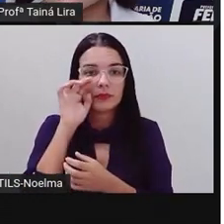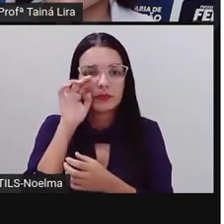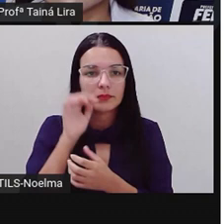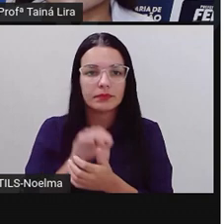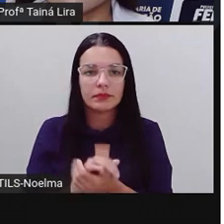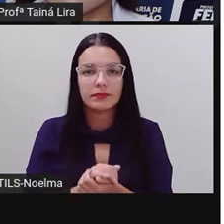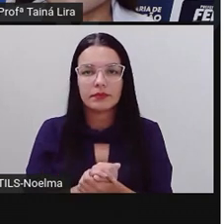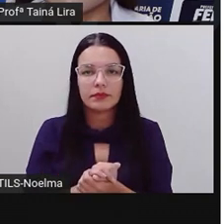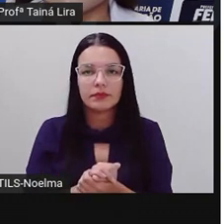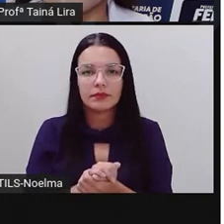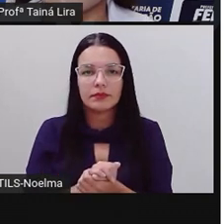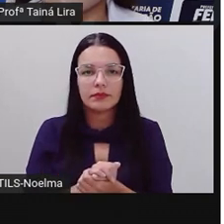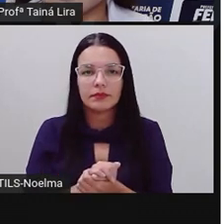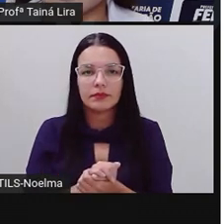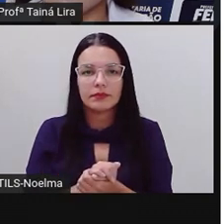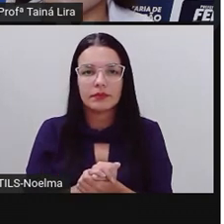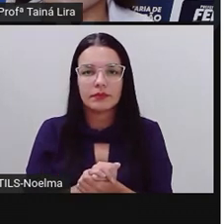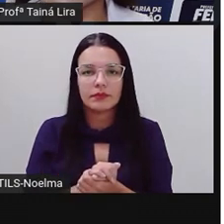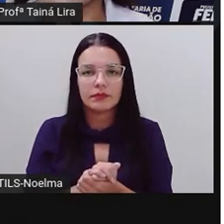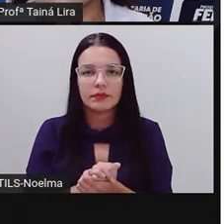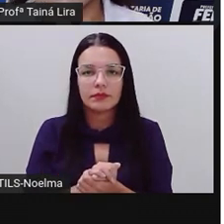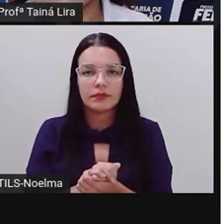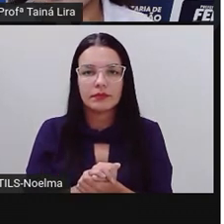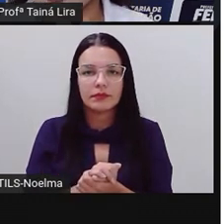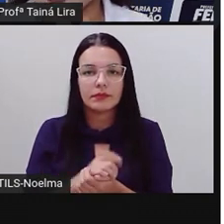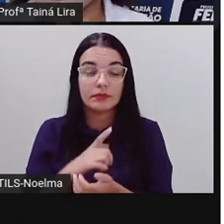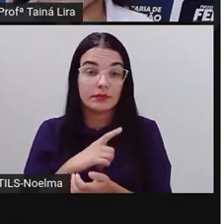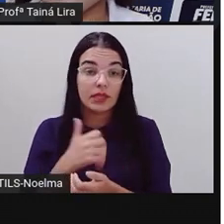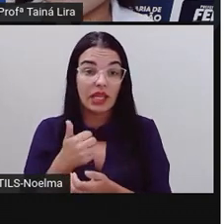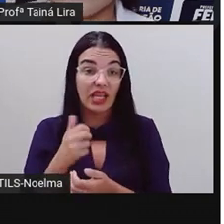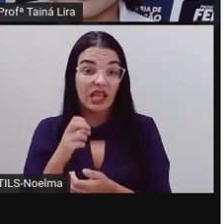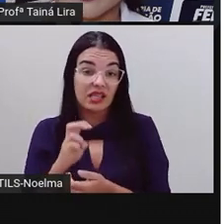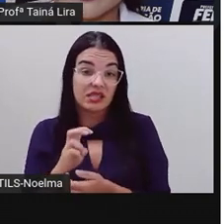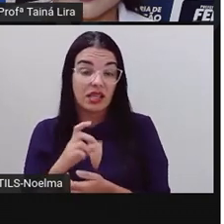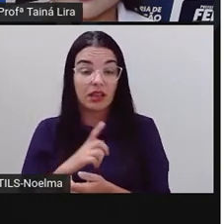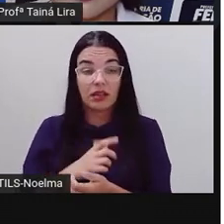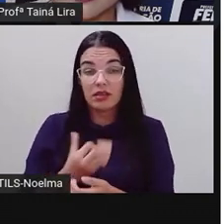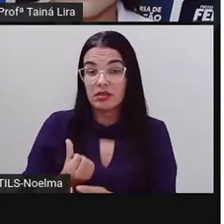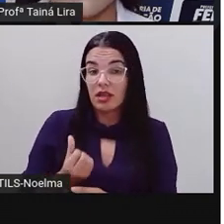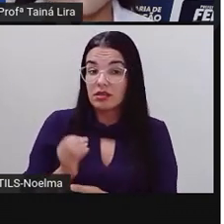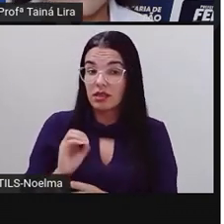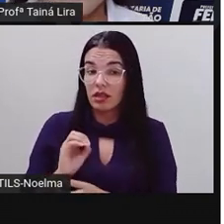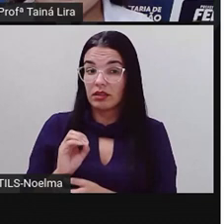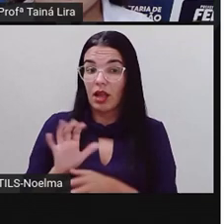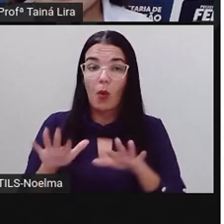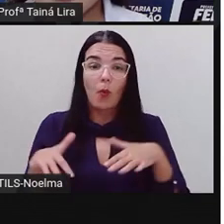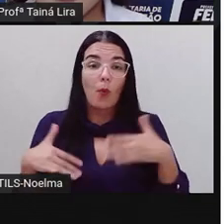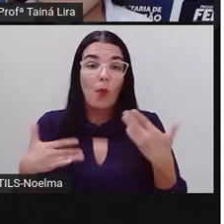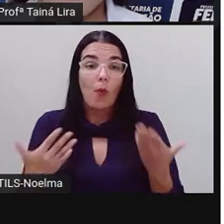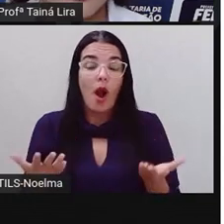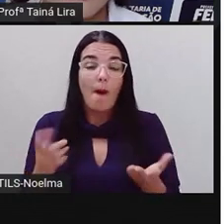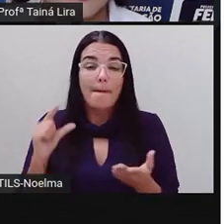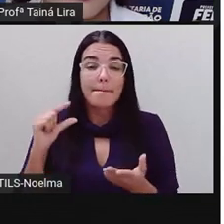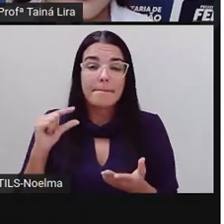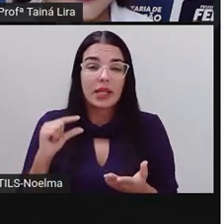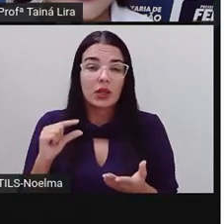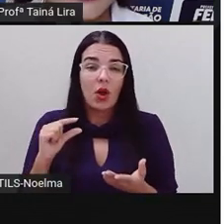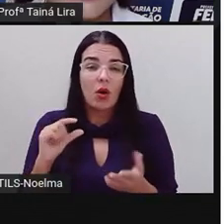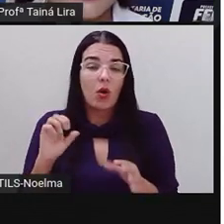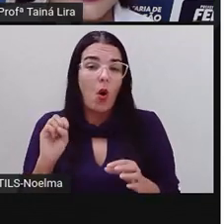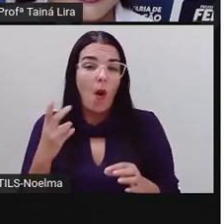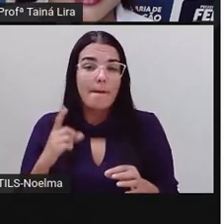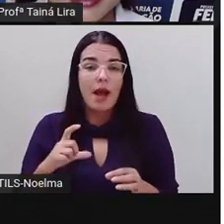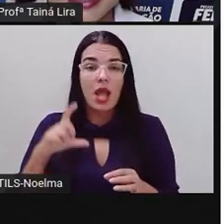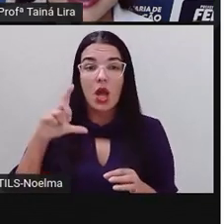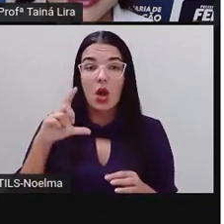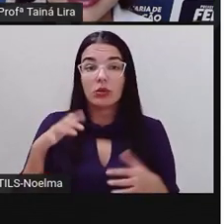bom? Então, o boldo tem 15 centímetros, a camomila é 60. Quem é o número maior aí? É